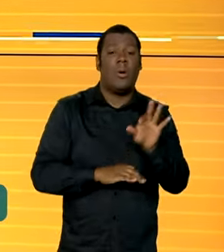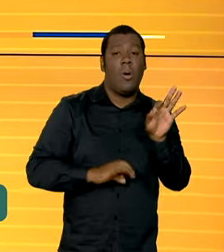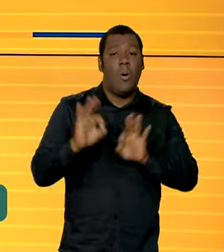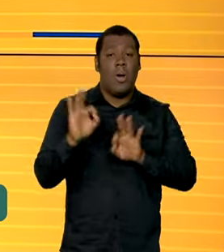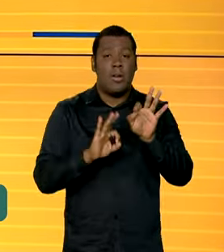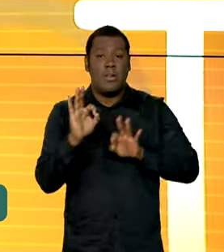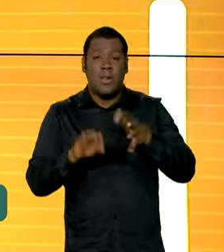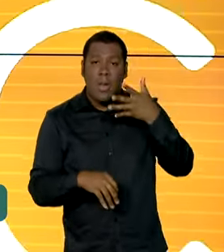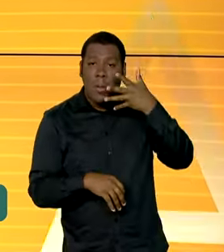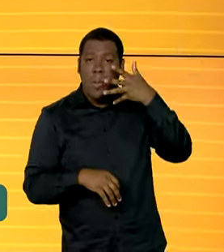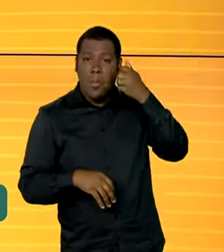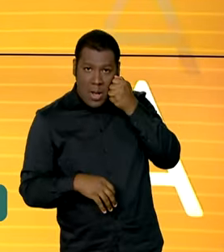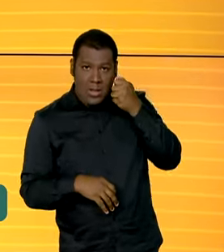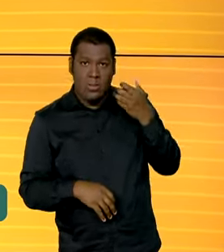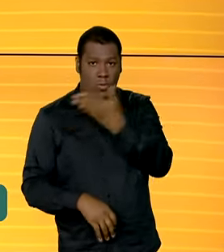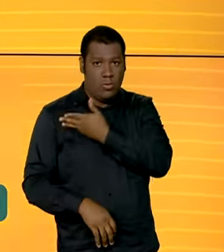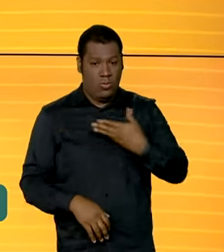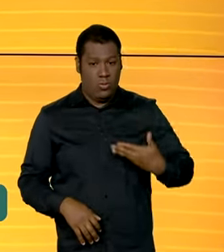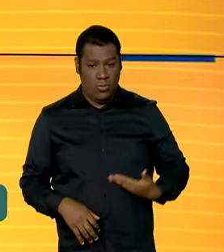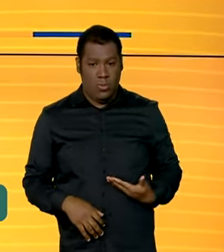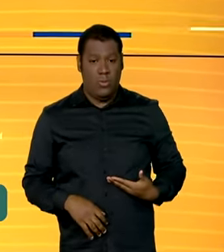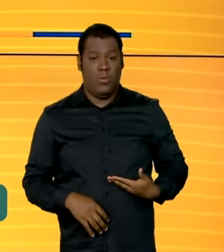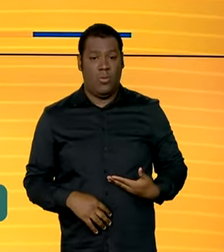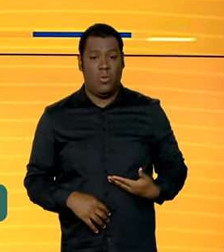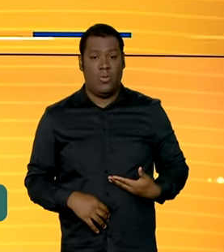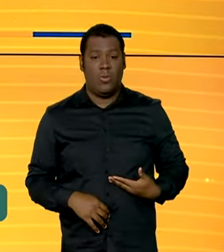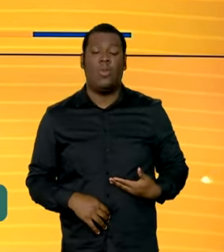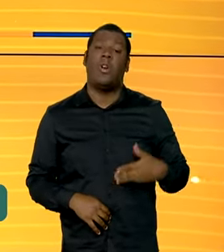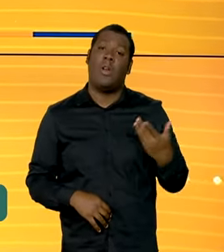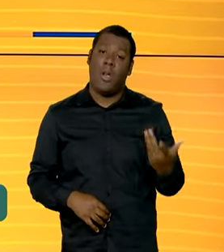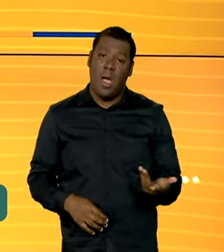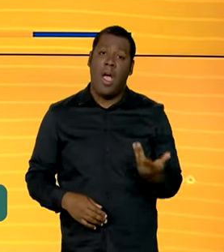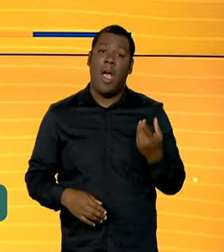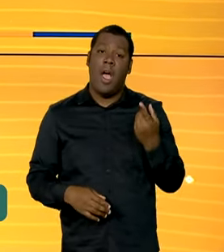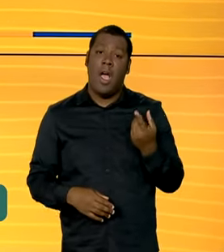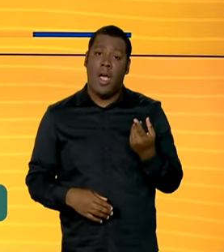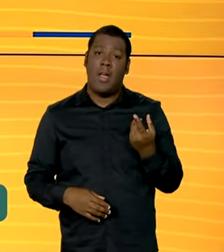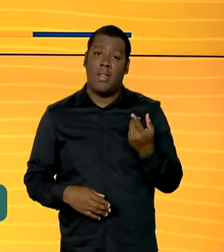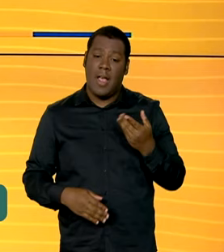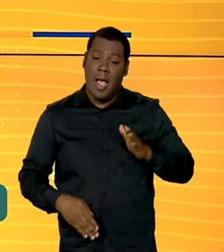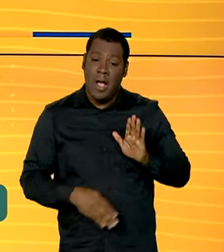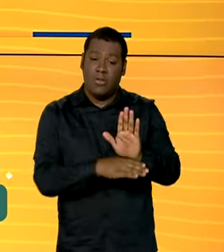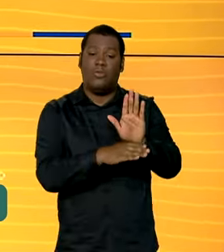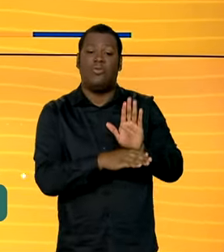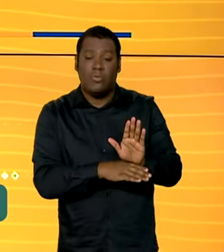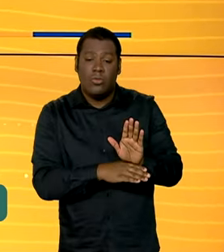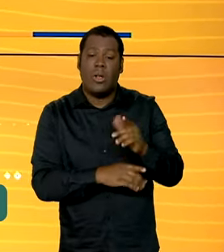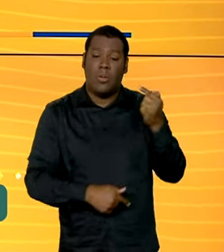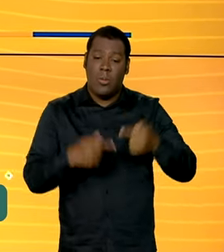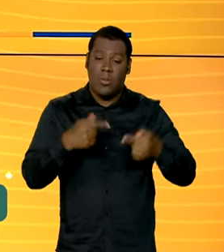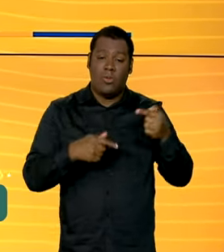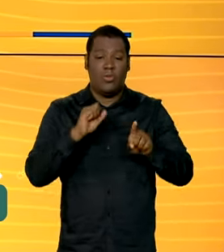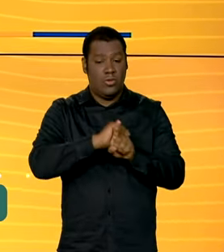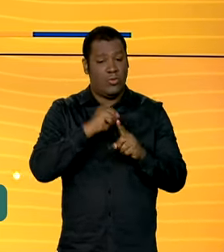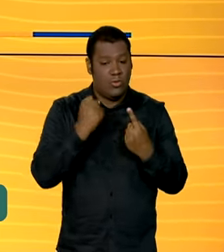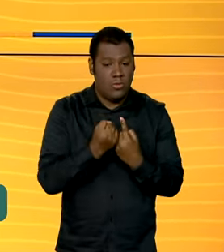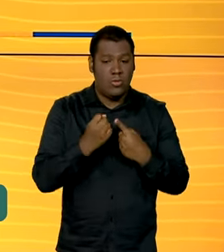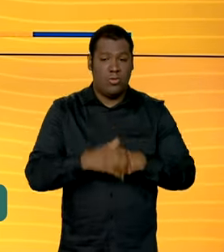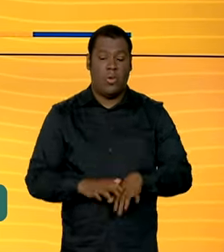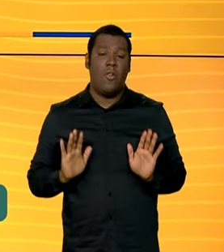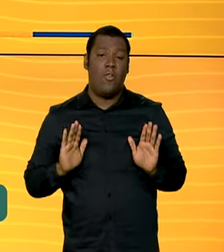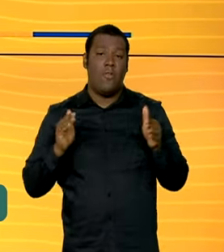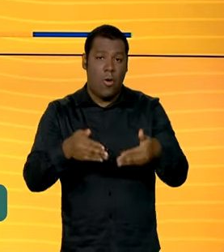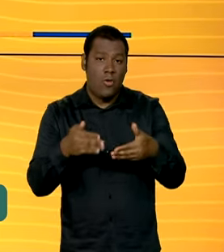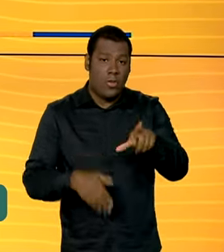patrimônio da União sem o uso que serão destinados às políticas voltadas ao interesse social. O fórum conta com